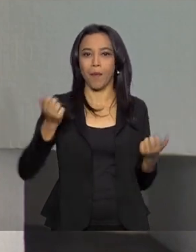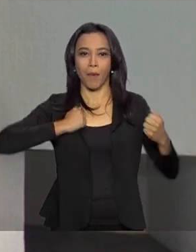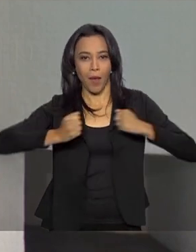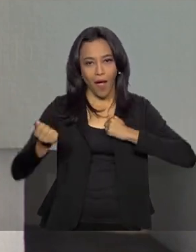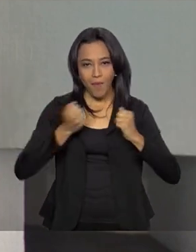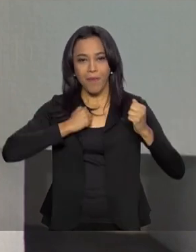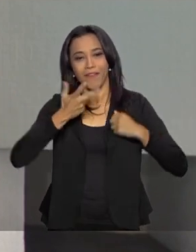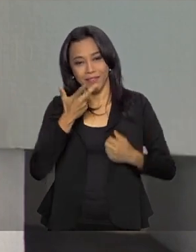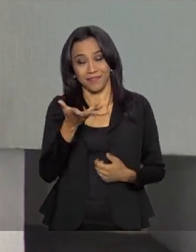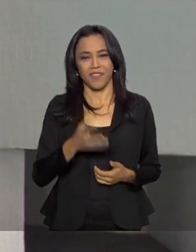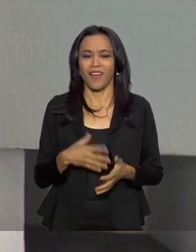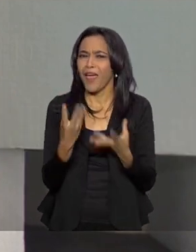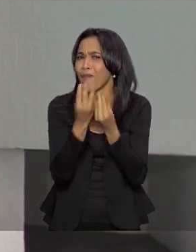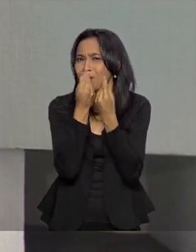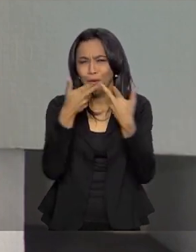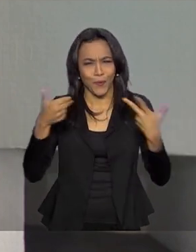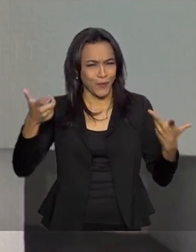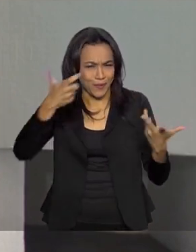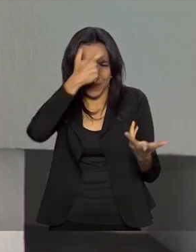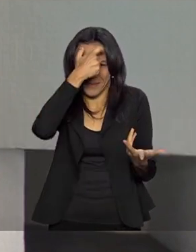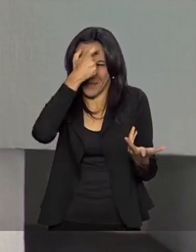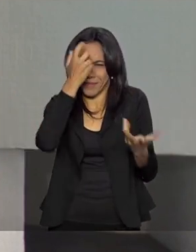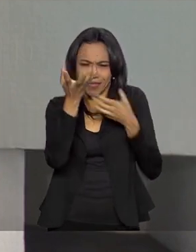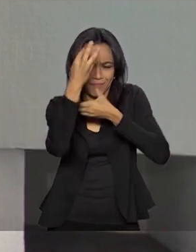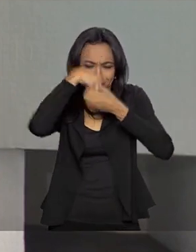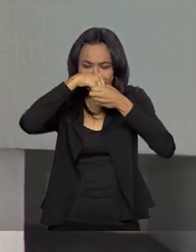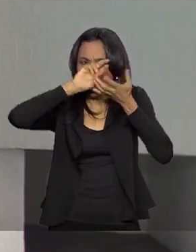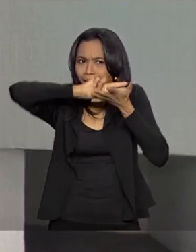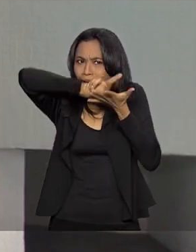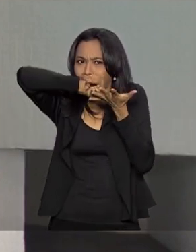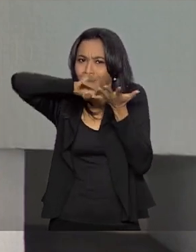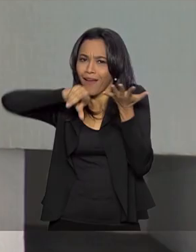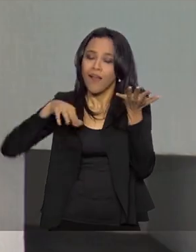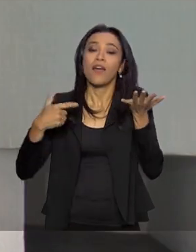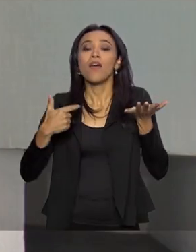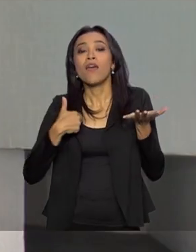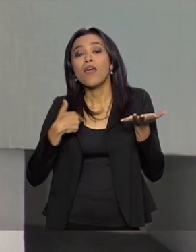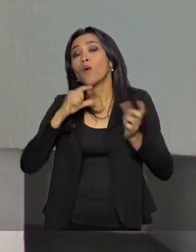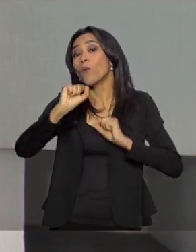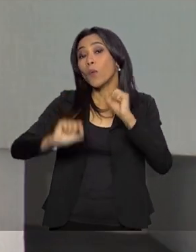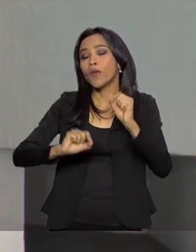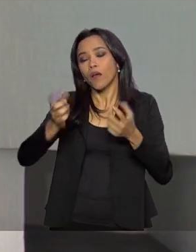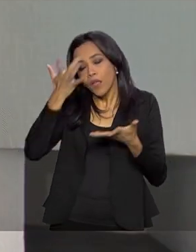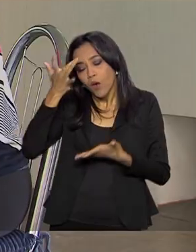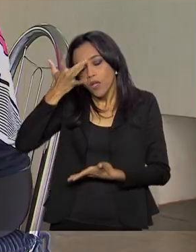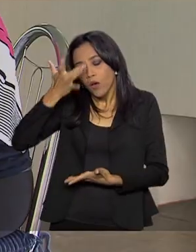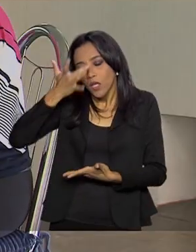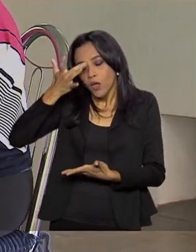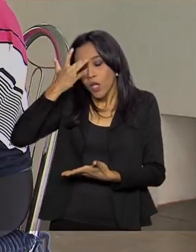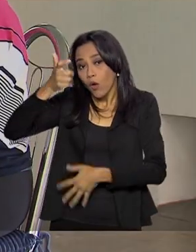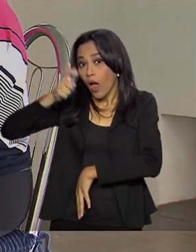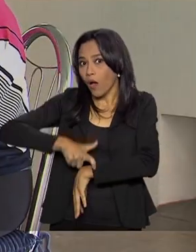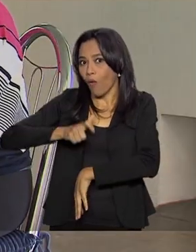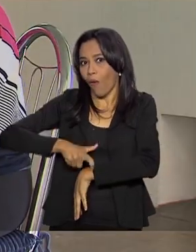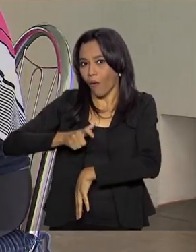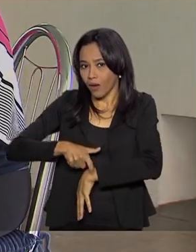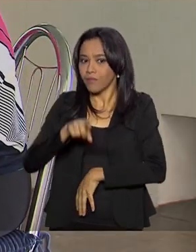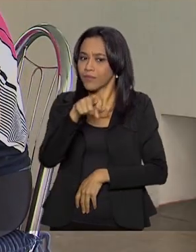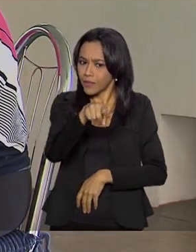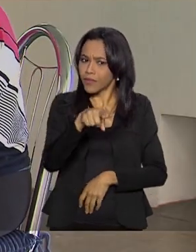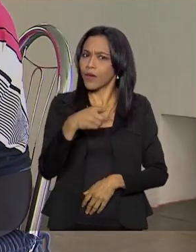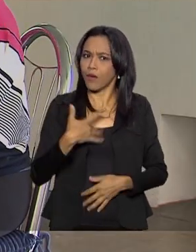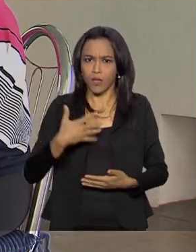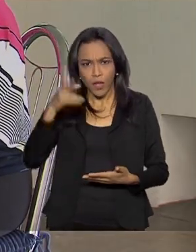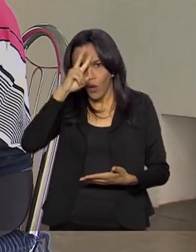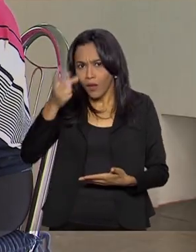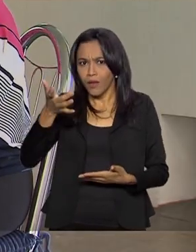é muita coisa para a minha cabeça. Então, eu fico dedicada mais às coisas que eu estou decorando agora. Que, aliás, está nesse processo de